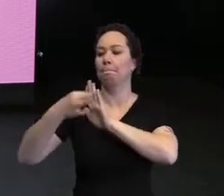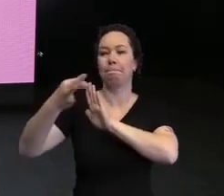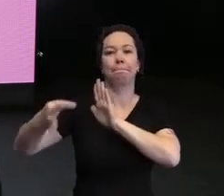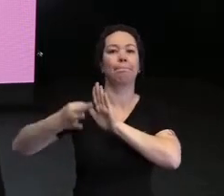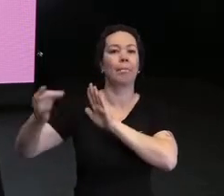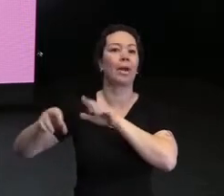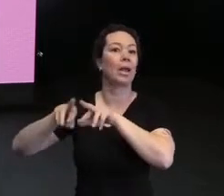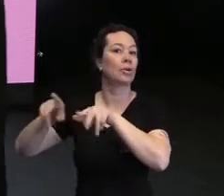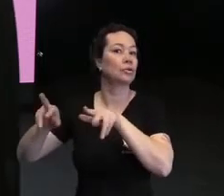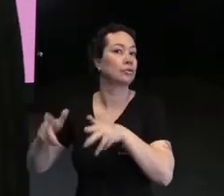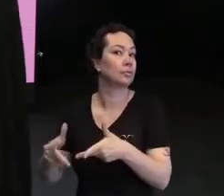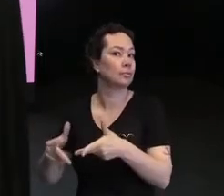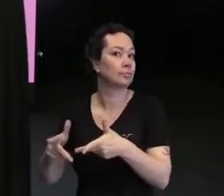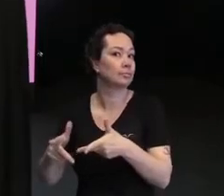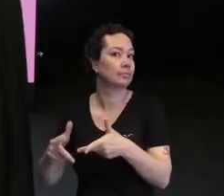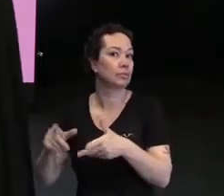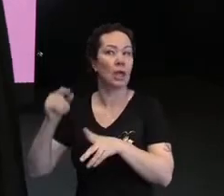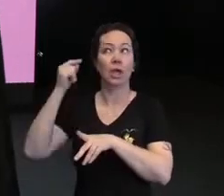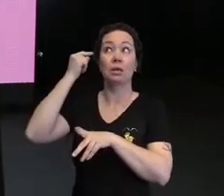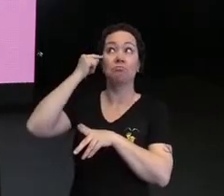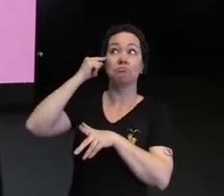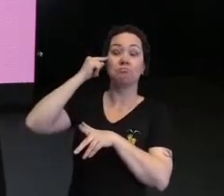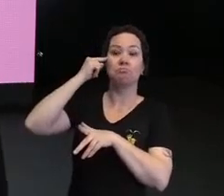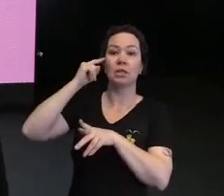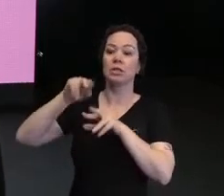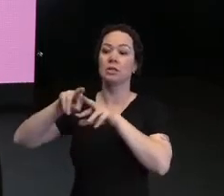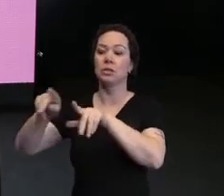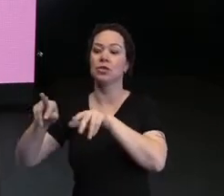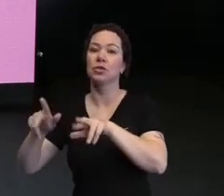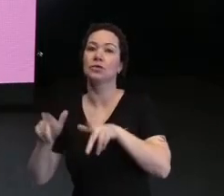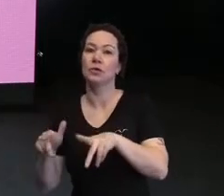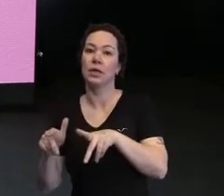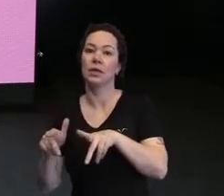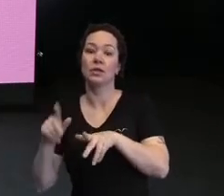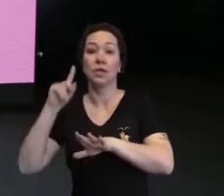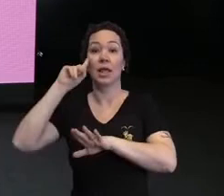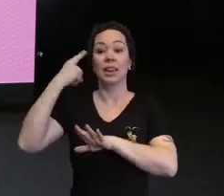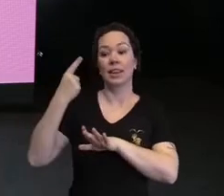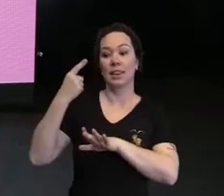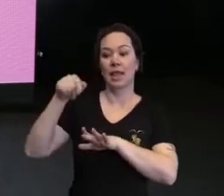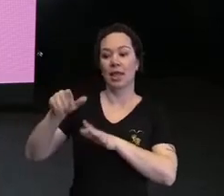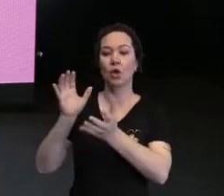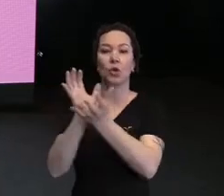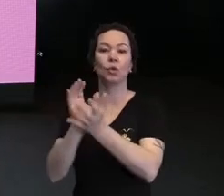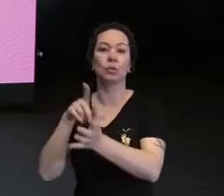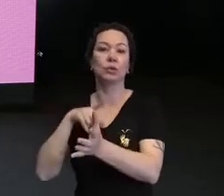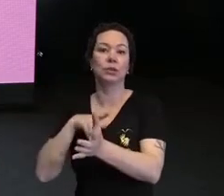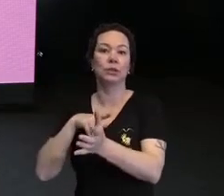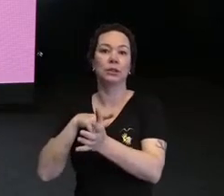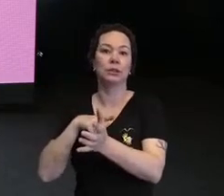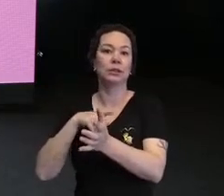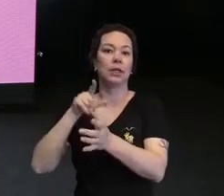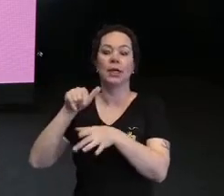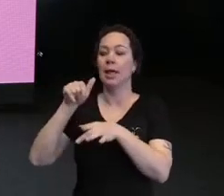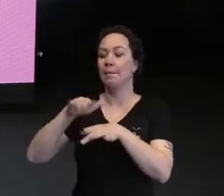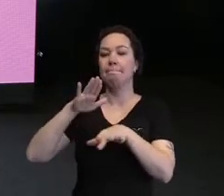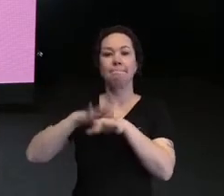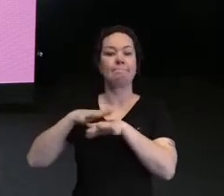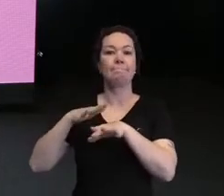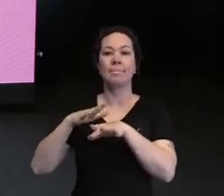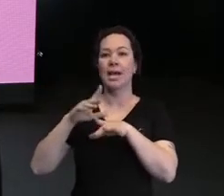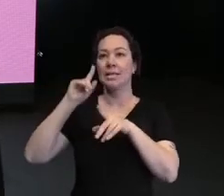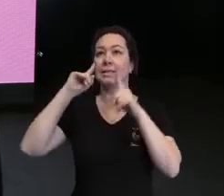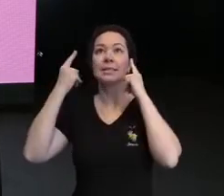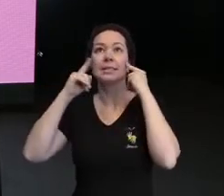existem olhares diferentes, existem condições diferentes. As ideias que essas equipes produzem são muito mais criativas, muito mais